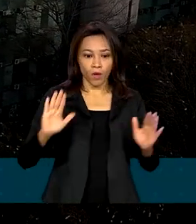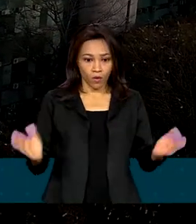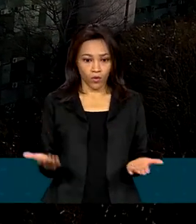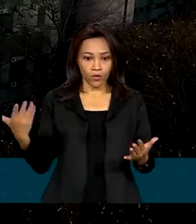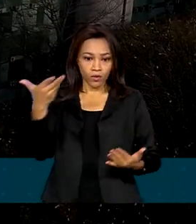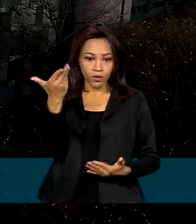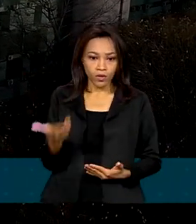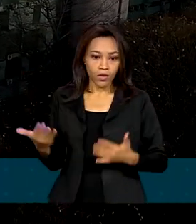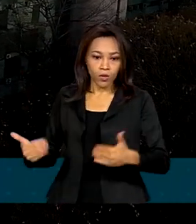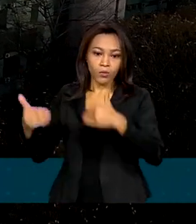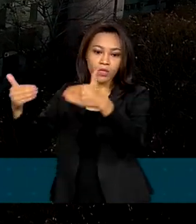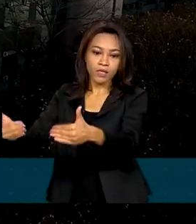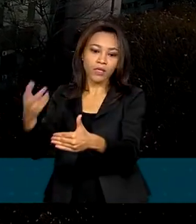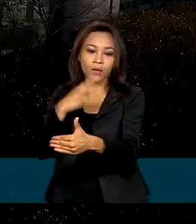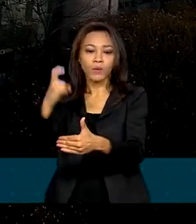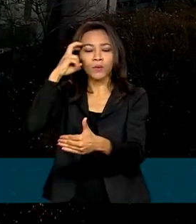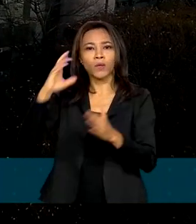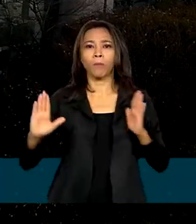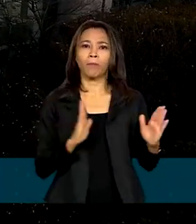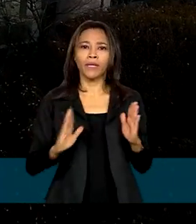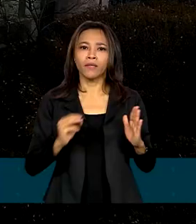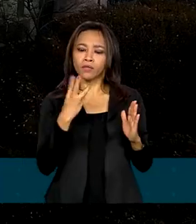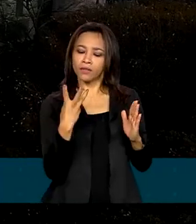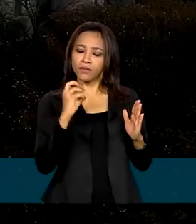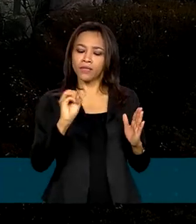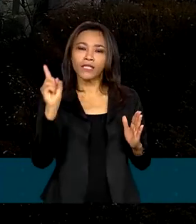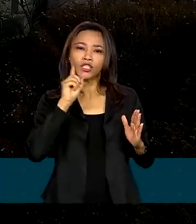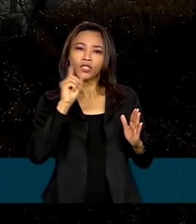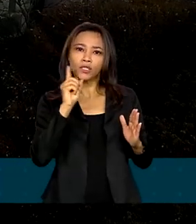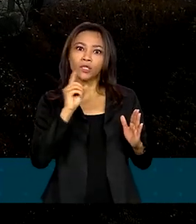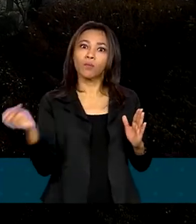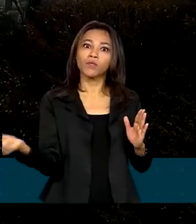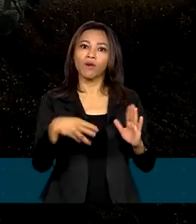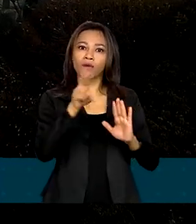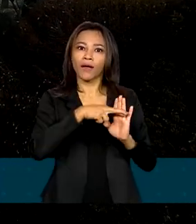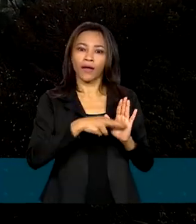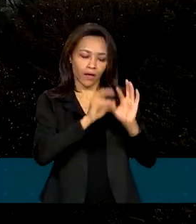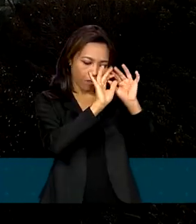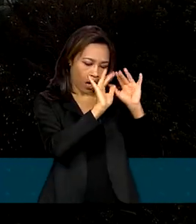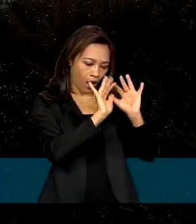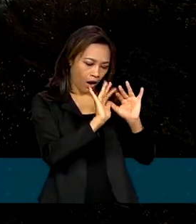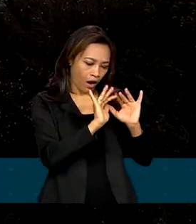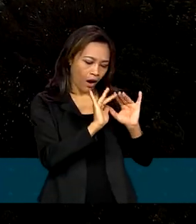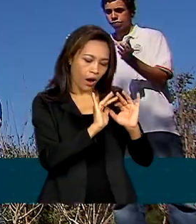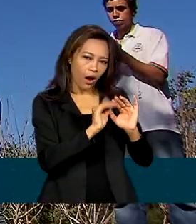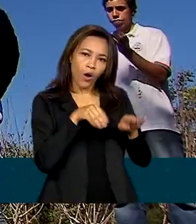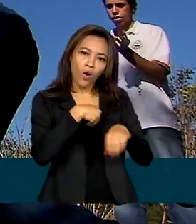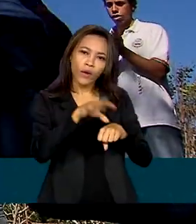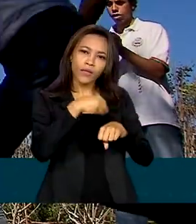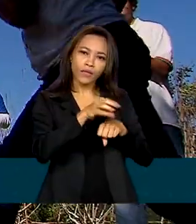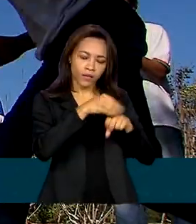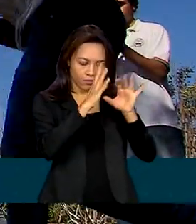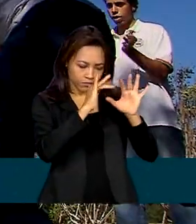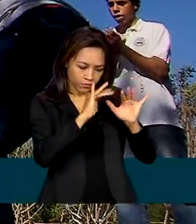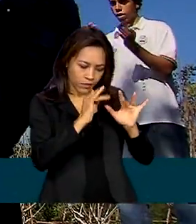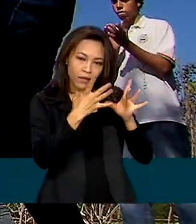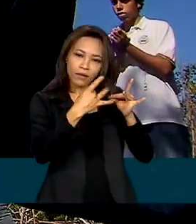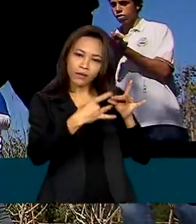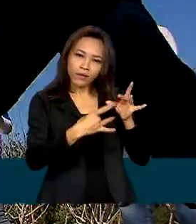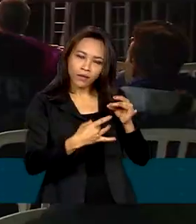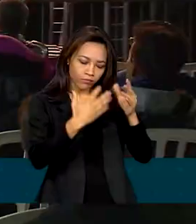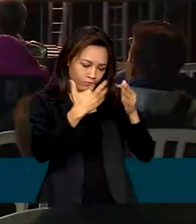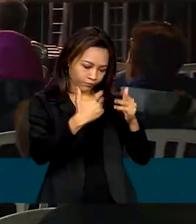terá até 30 dias para editar uma nova instrução normativa contendo procedimentos detalhados para